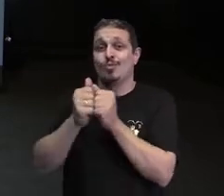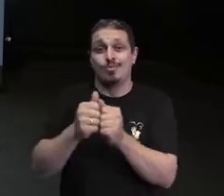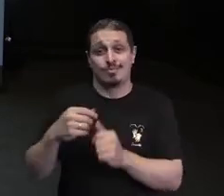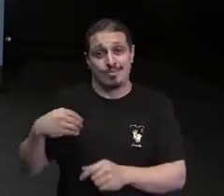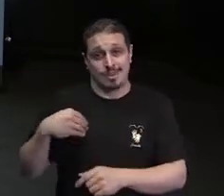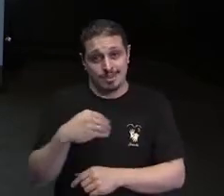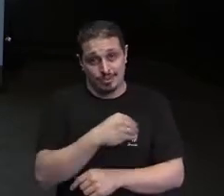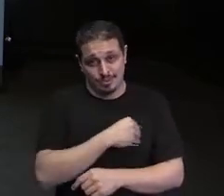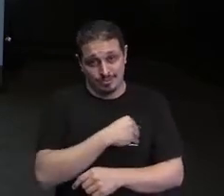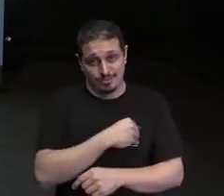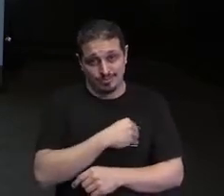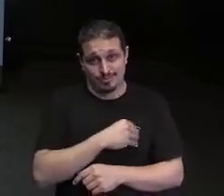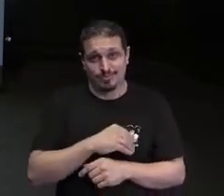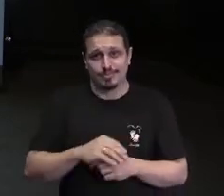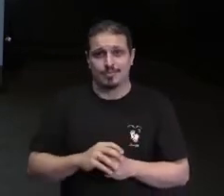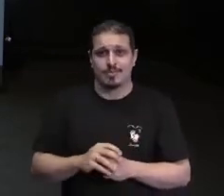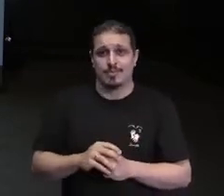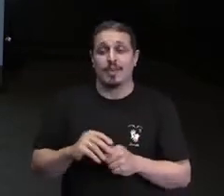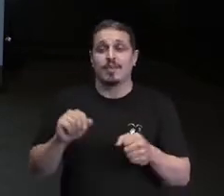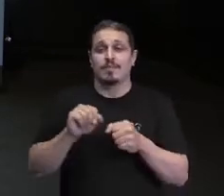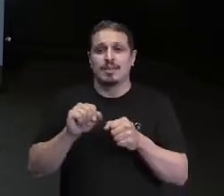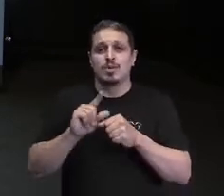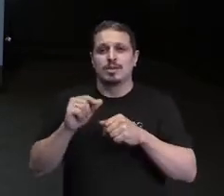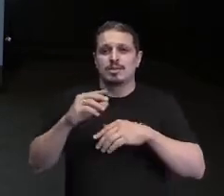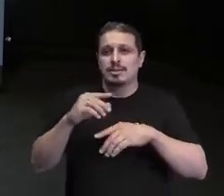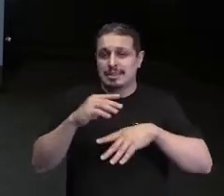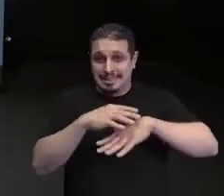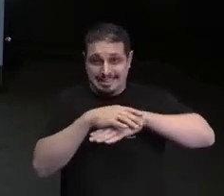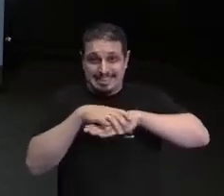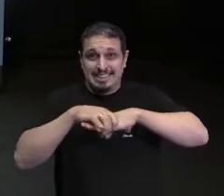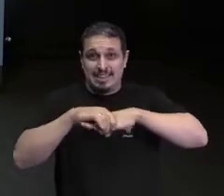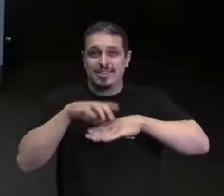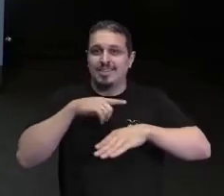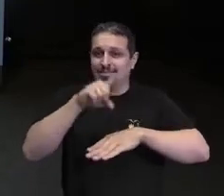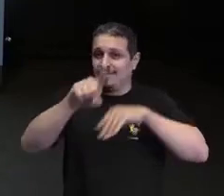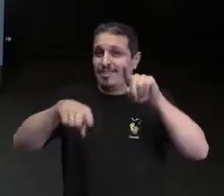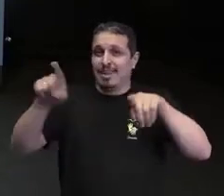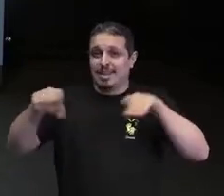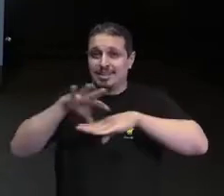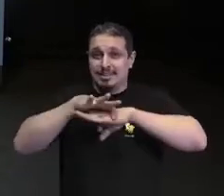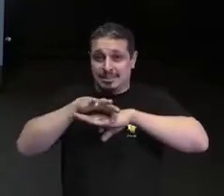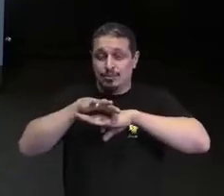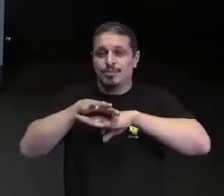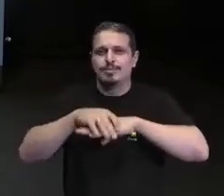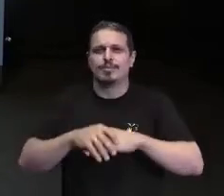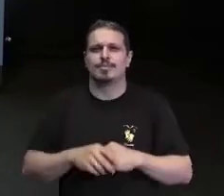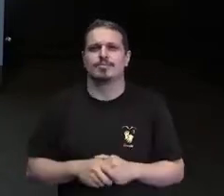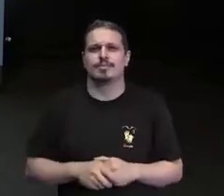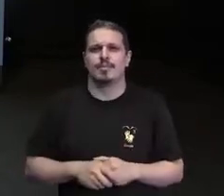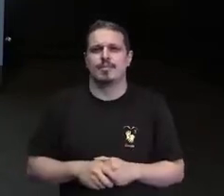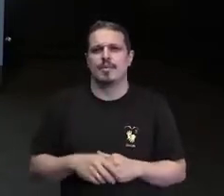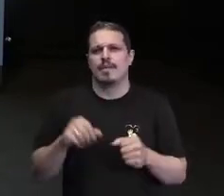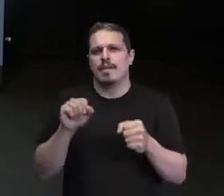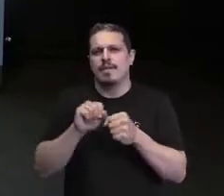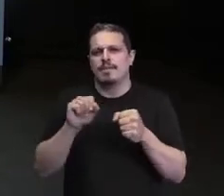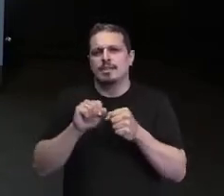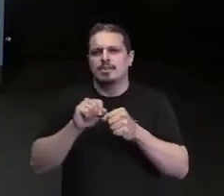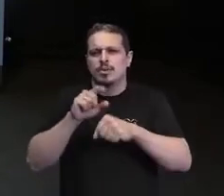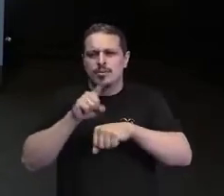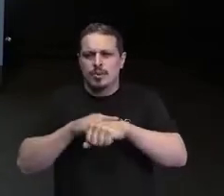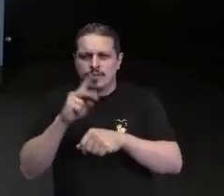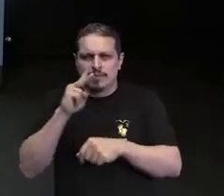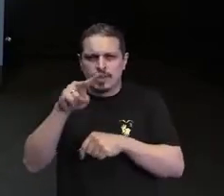diverso, esse pé que aqui está representado, talvez neste exato momento que nós estamos vendo a foto,